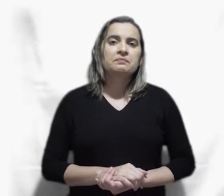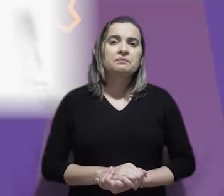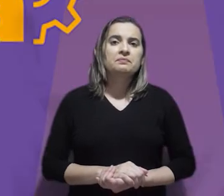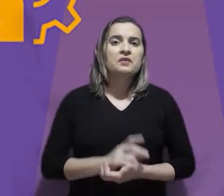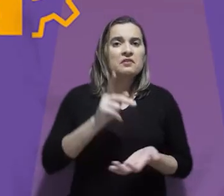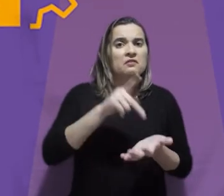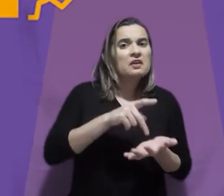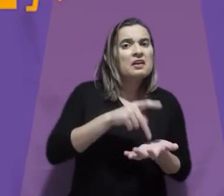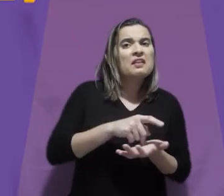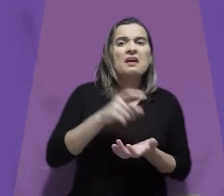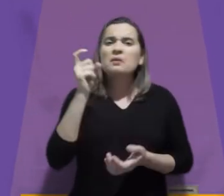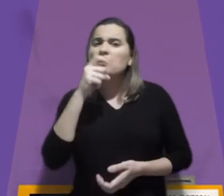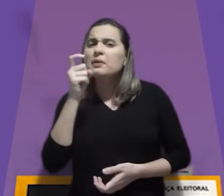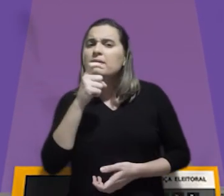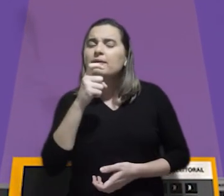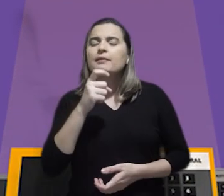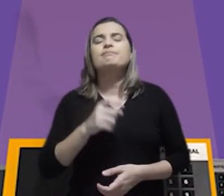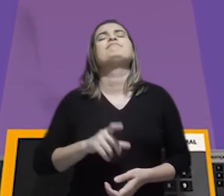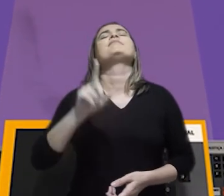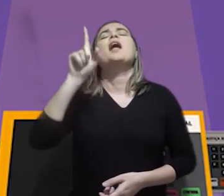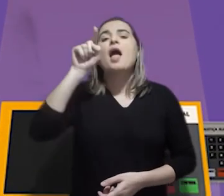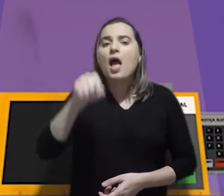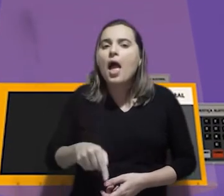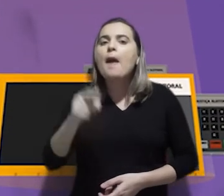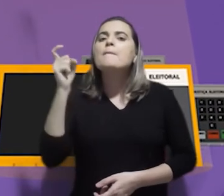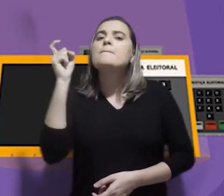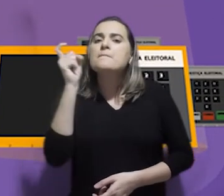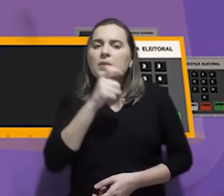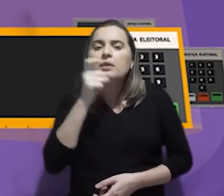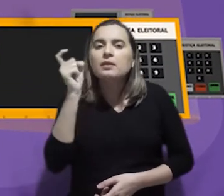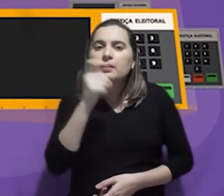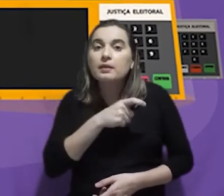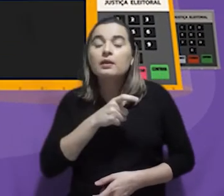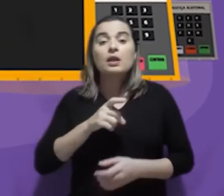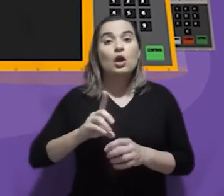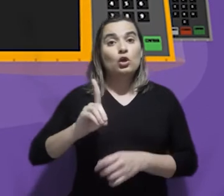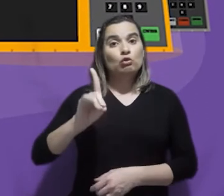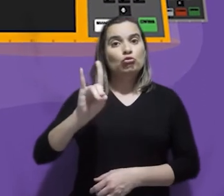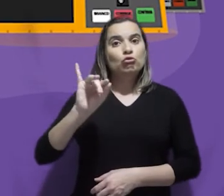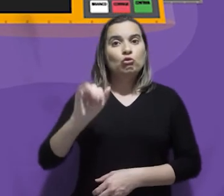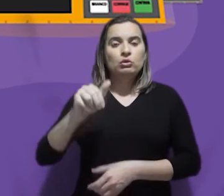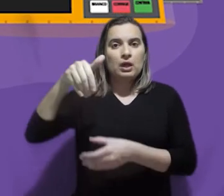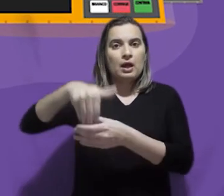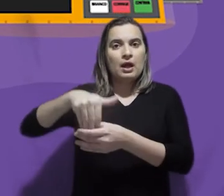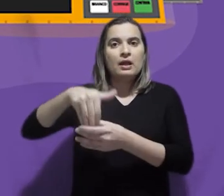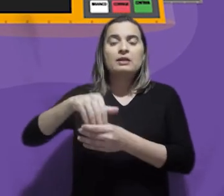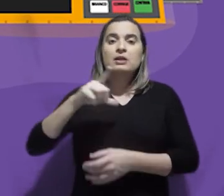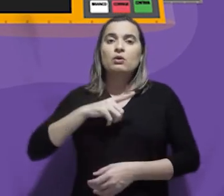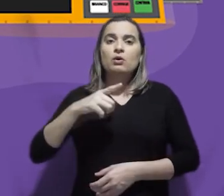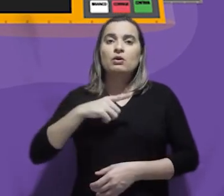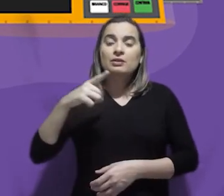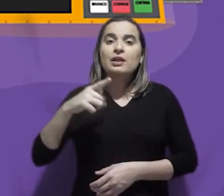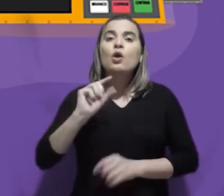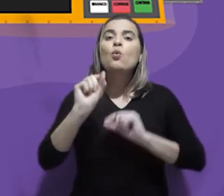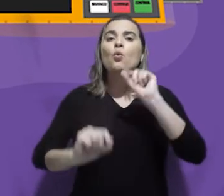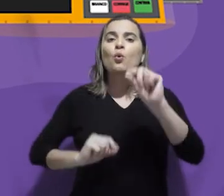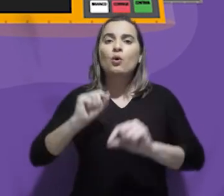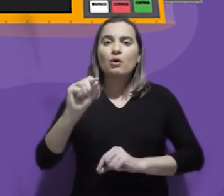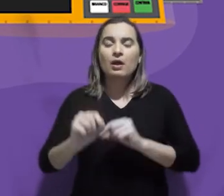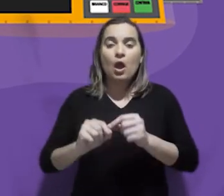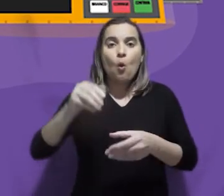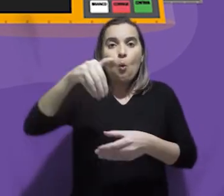É boato. No dia da eleição, é realizada a votação paralela, que chamamos de auditoria de